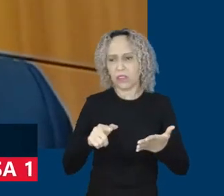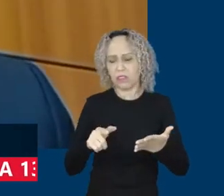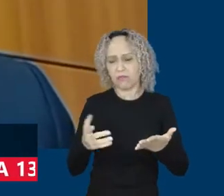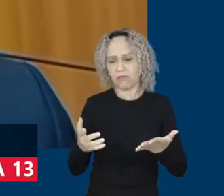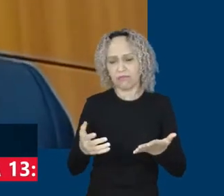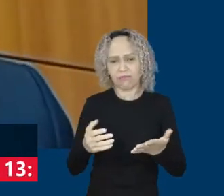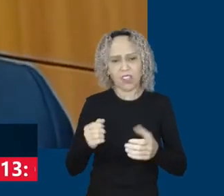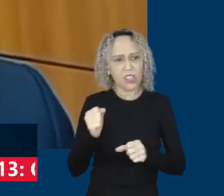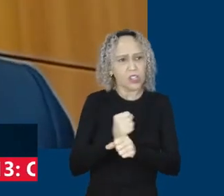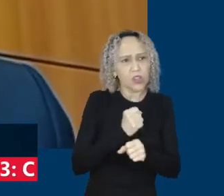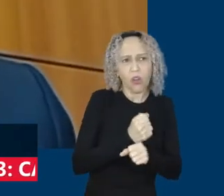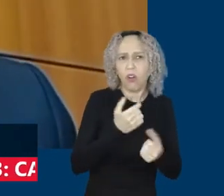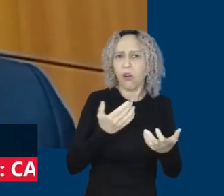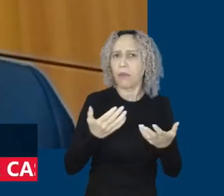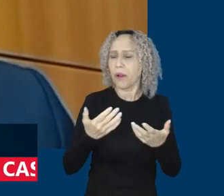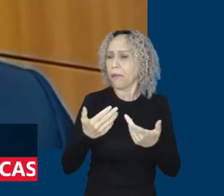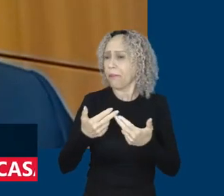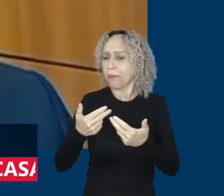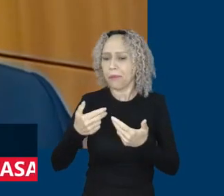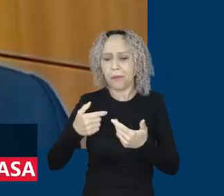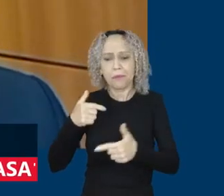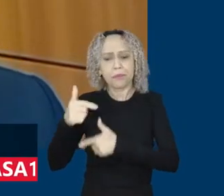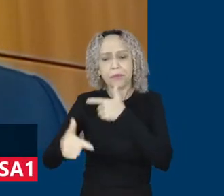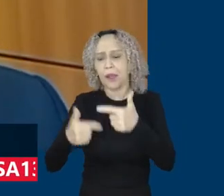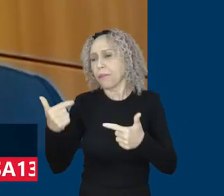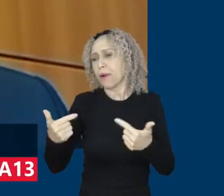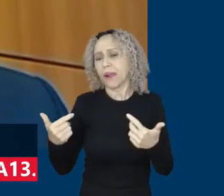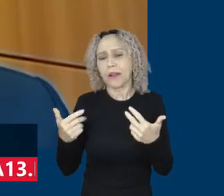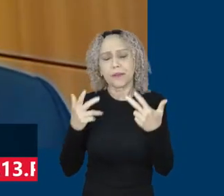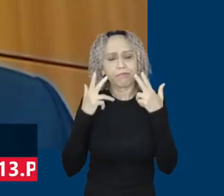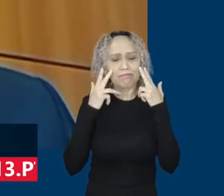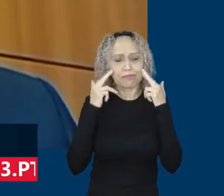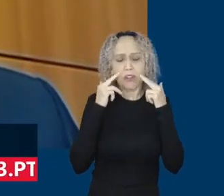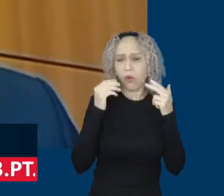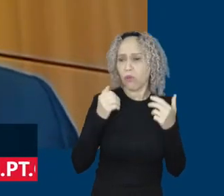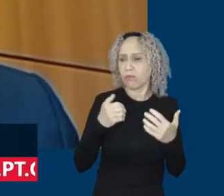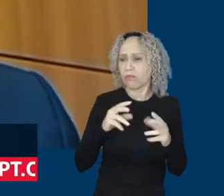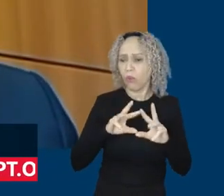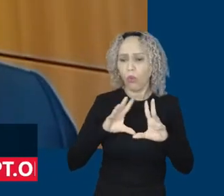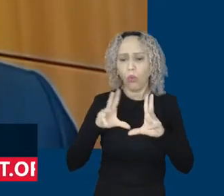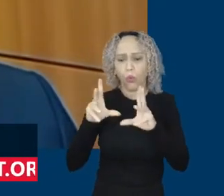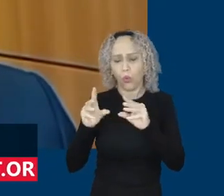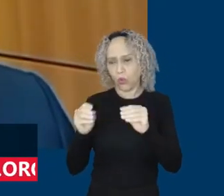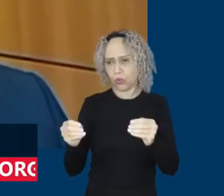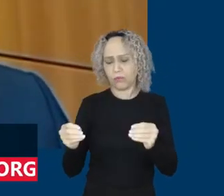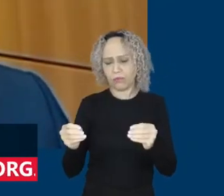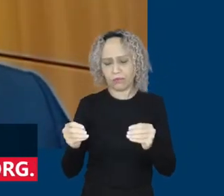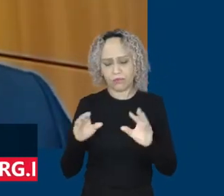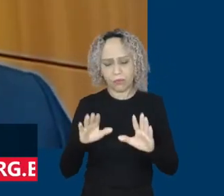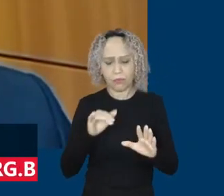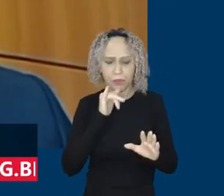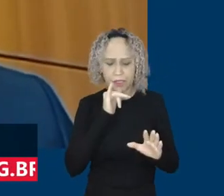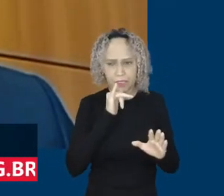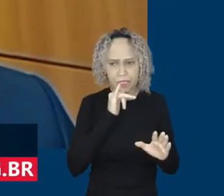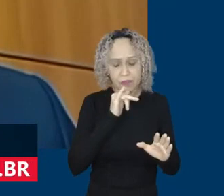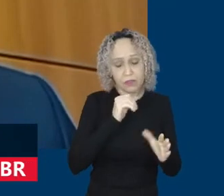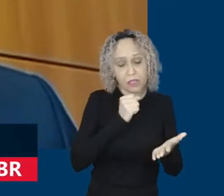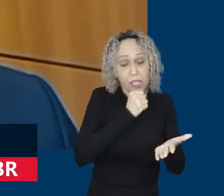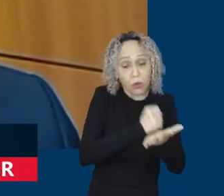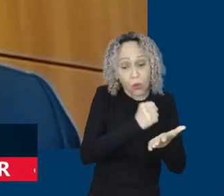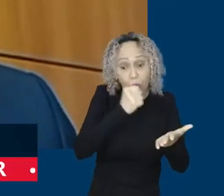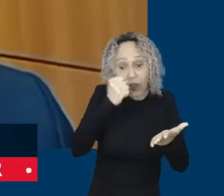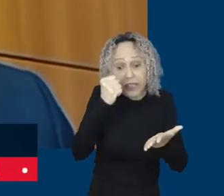obras, para garantir que, mesmo quando você subcontrata ou quando você